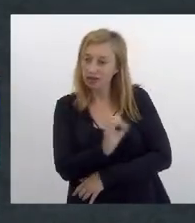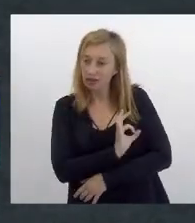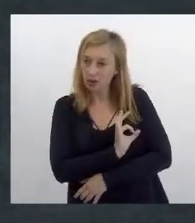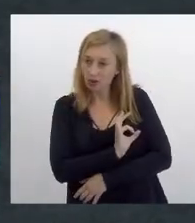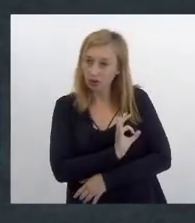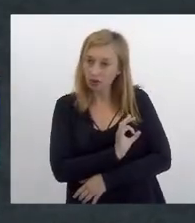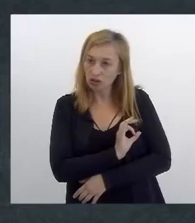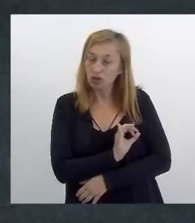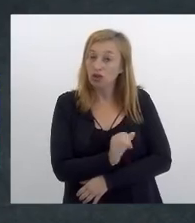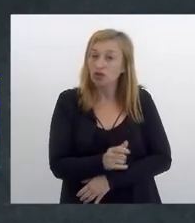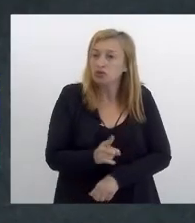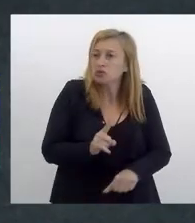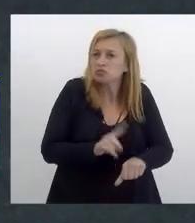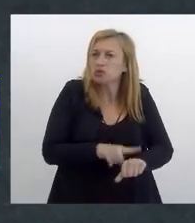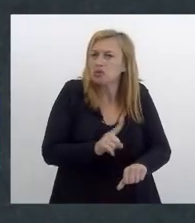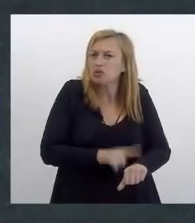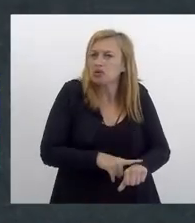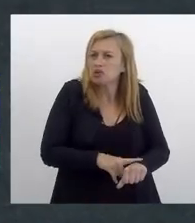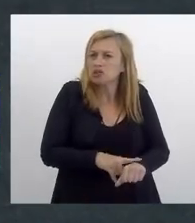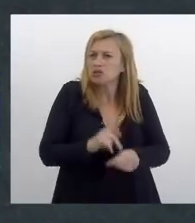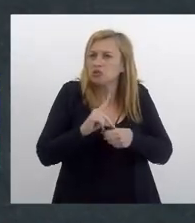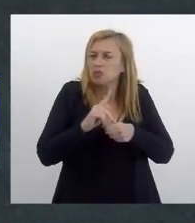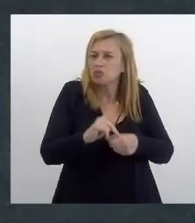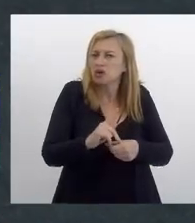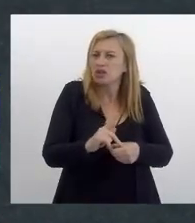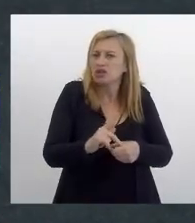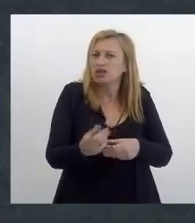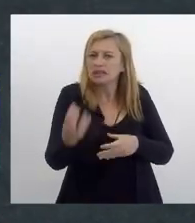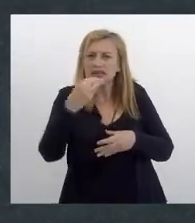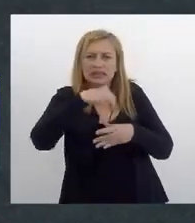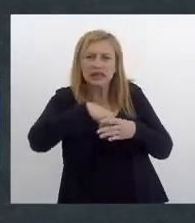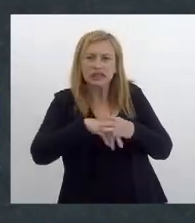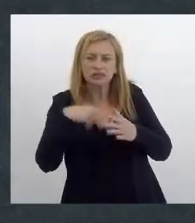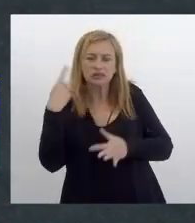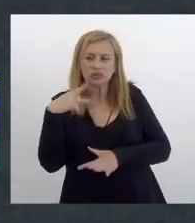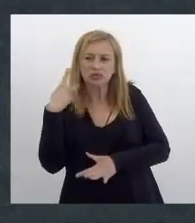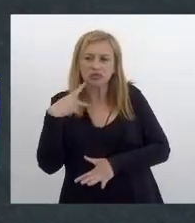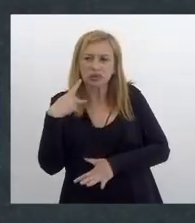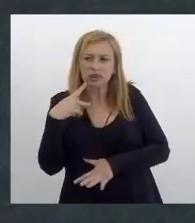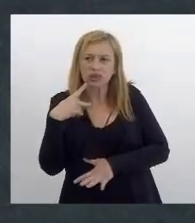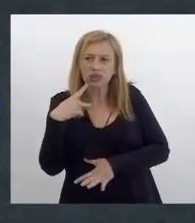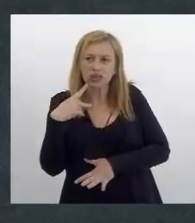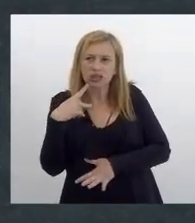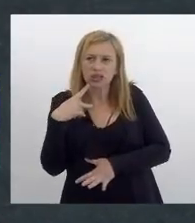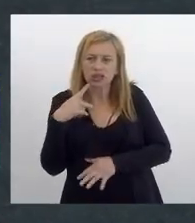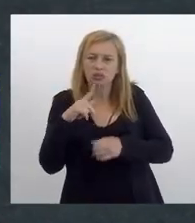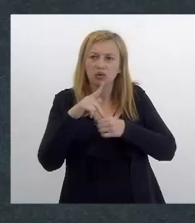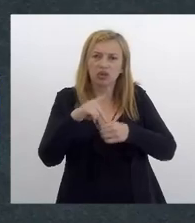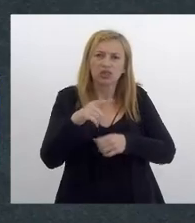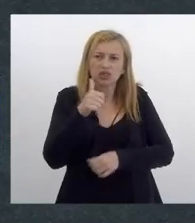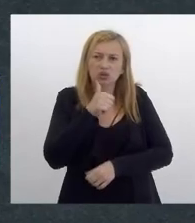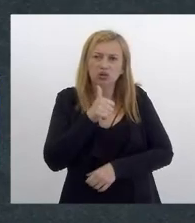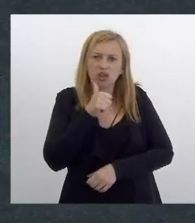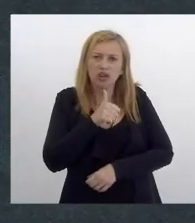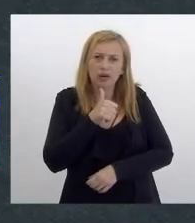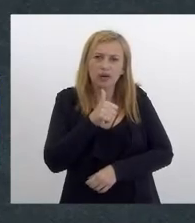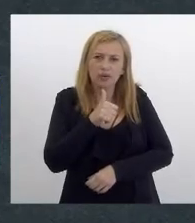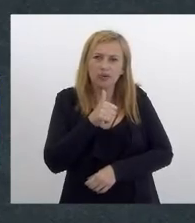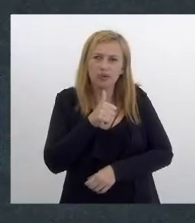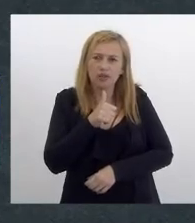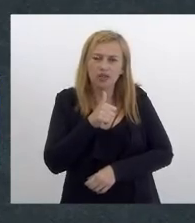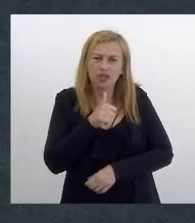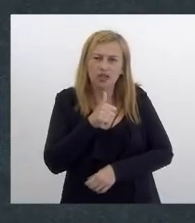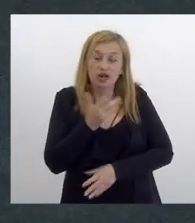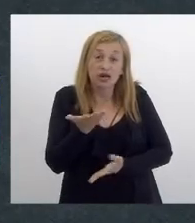No momento em que procuradoria dentro do parlamento, procuradoria de mulheres ainda